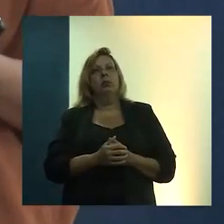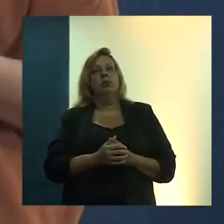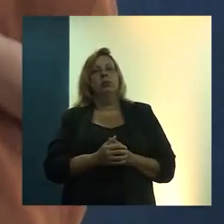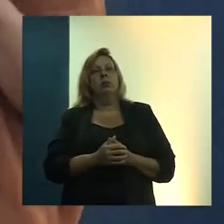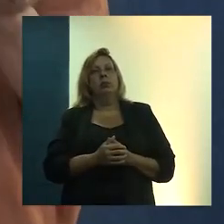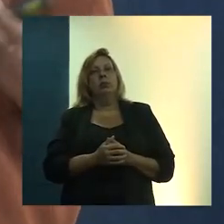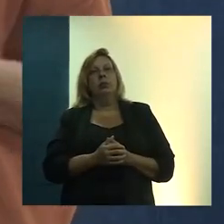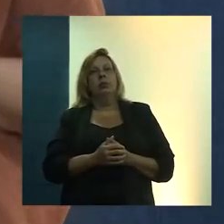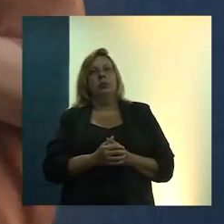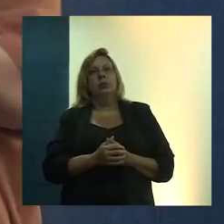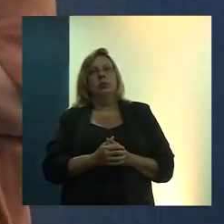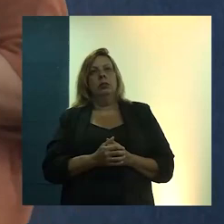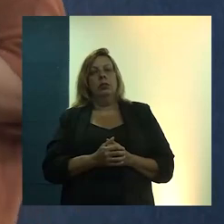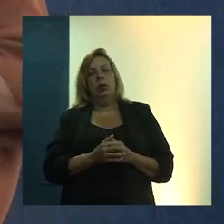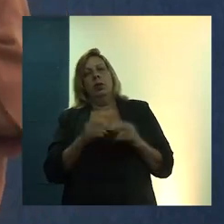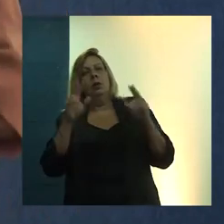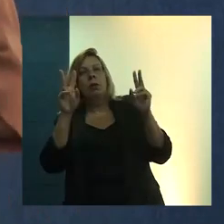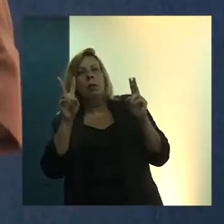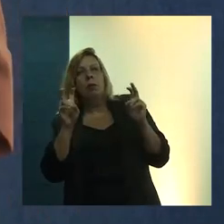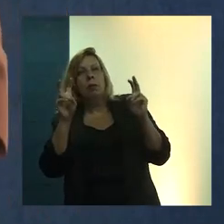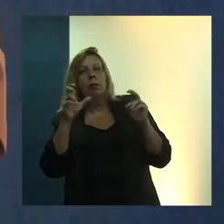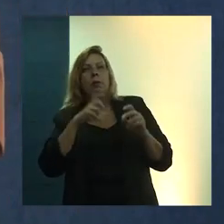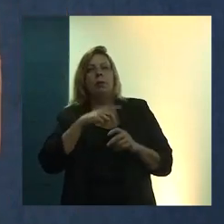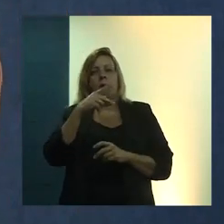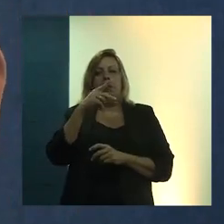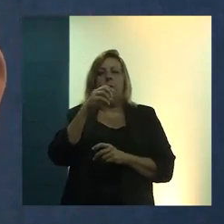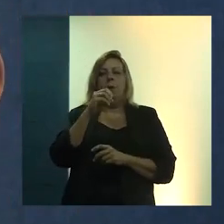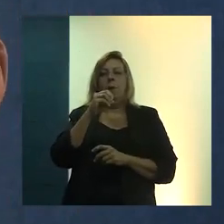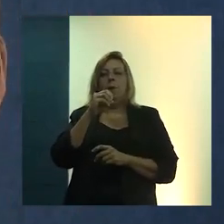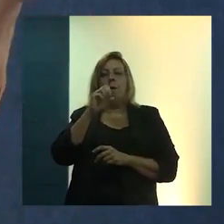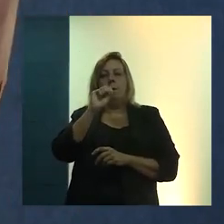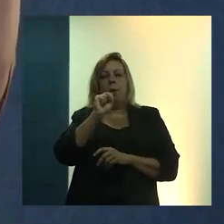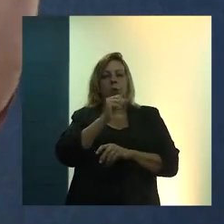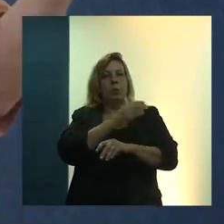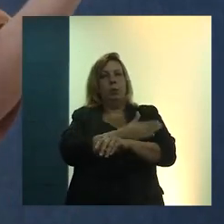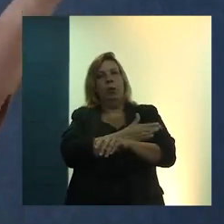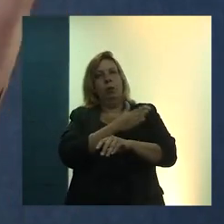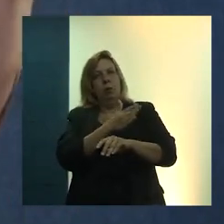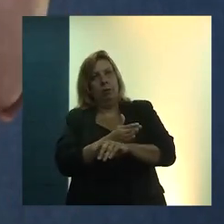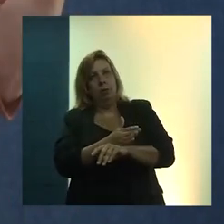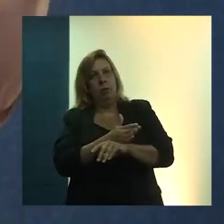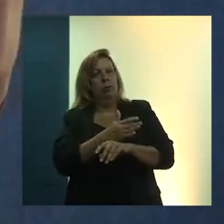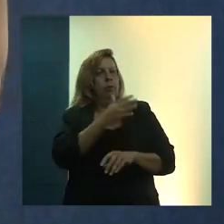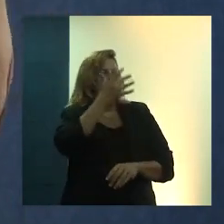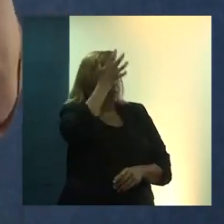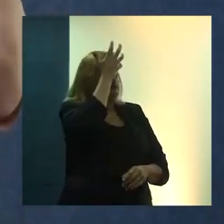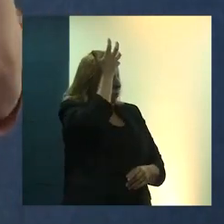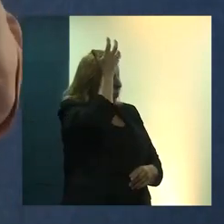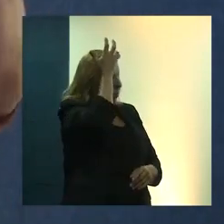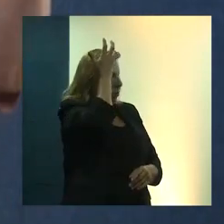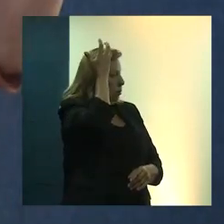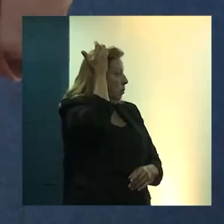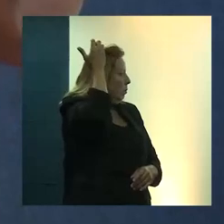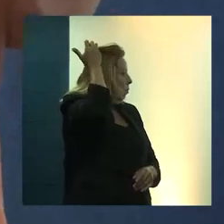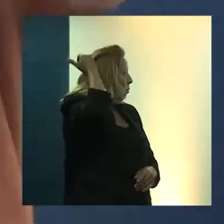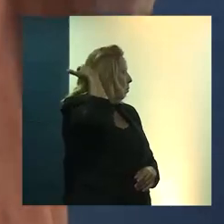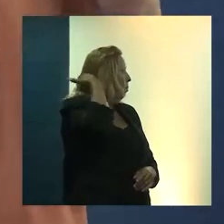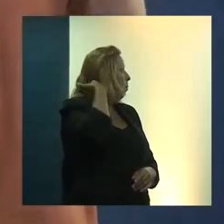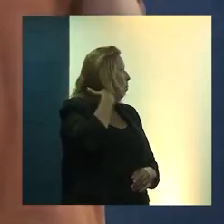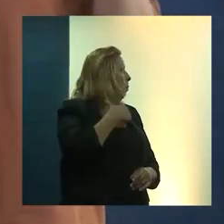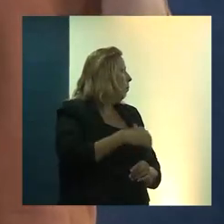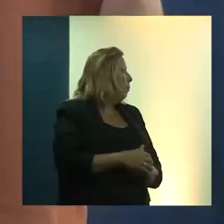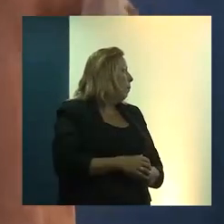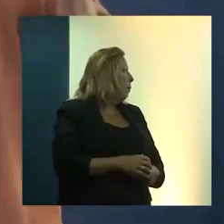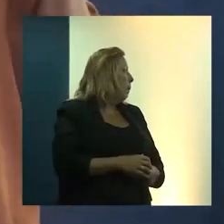-modernismo. Eu acho que os professores aqui presentes se lembram disso. Então, essa iniciativa de